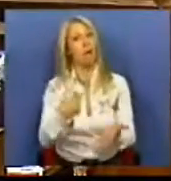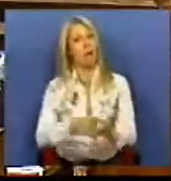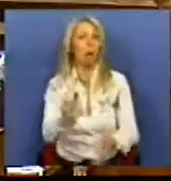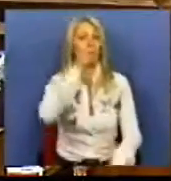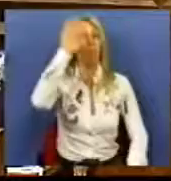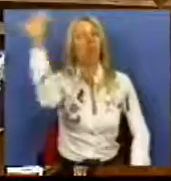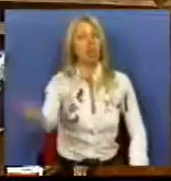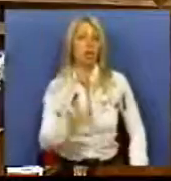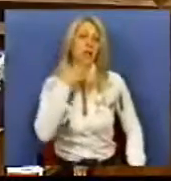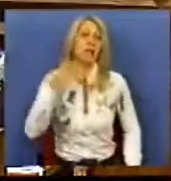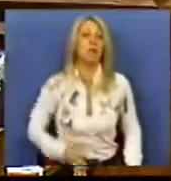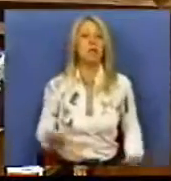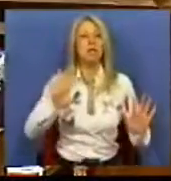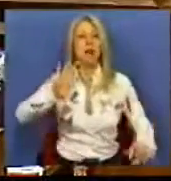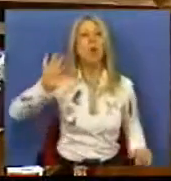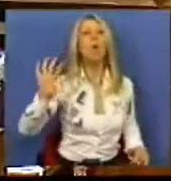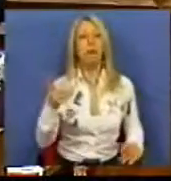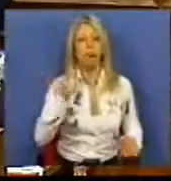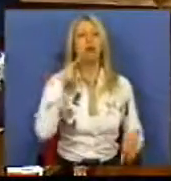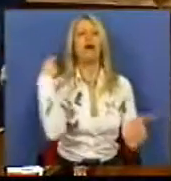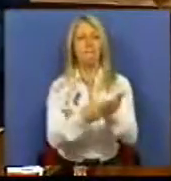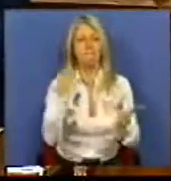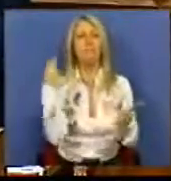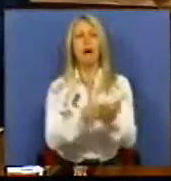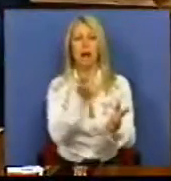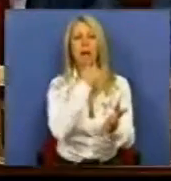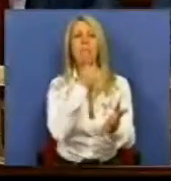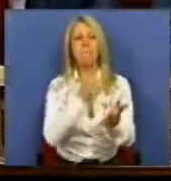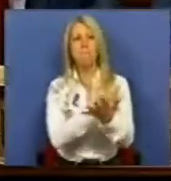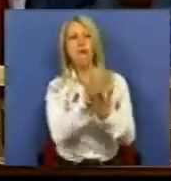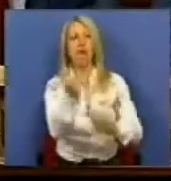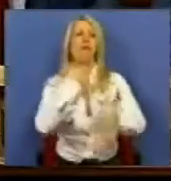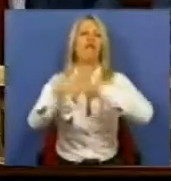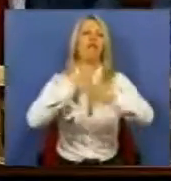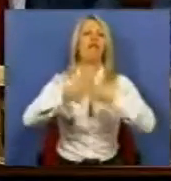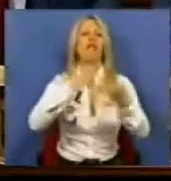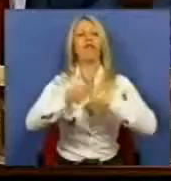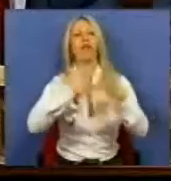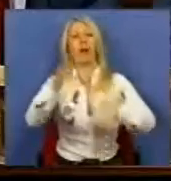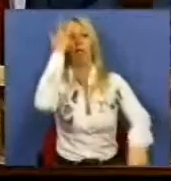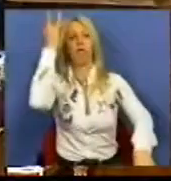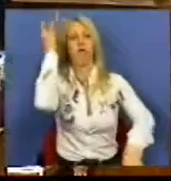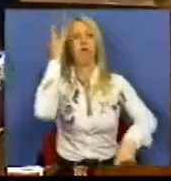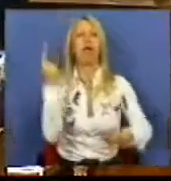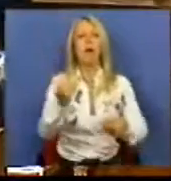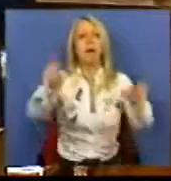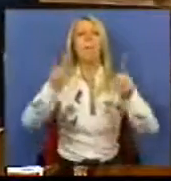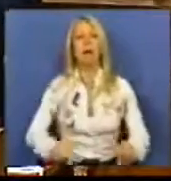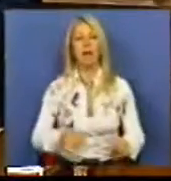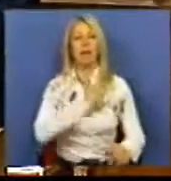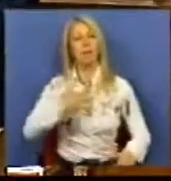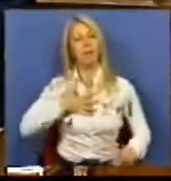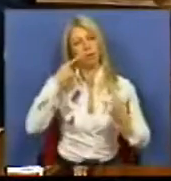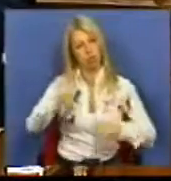Exª, com certeza, mas o país vai pagar essa medida de venda ao desbarato de empresas públicas. Um orçamento